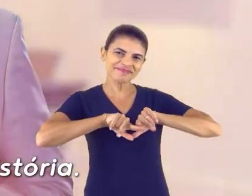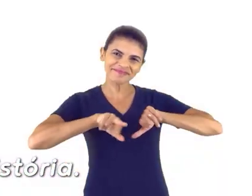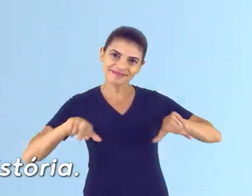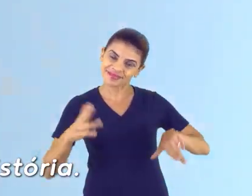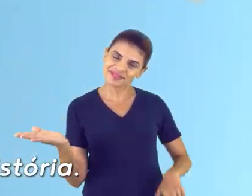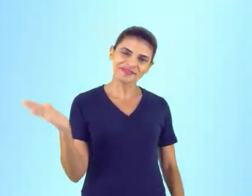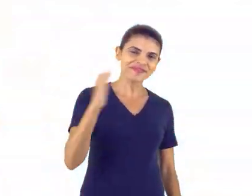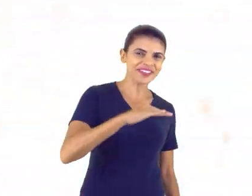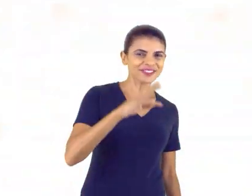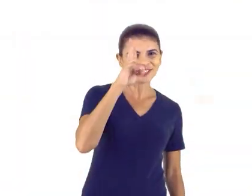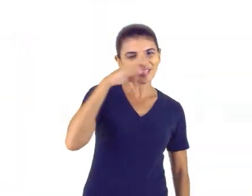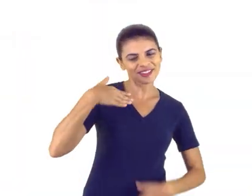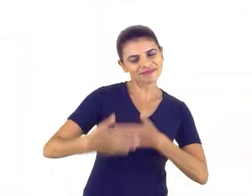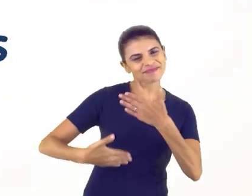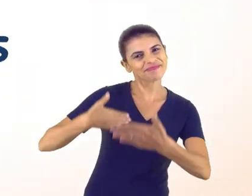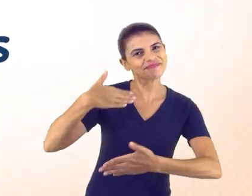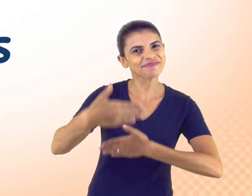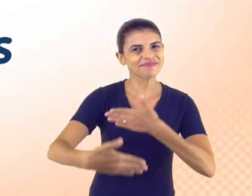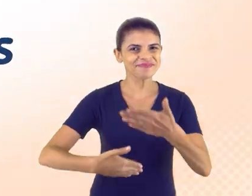parte dessa história.